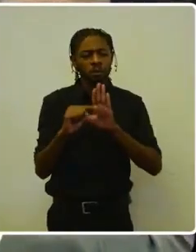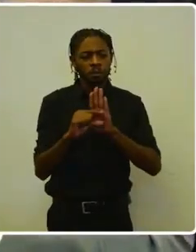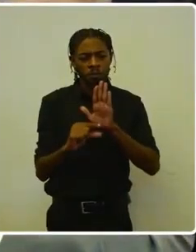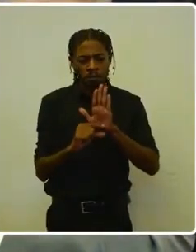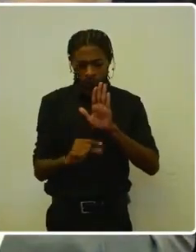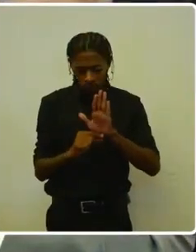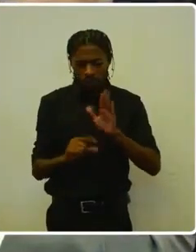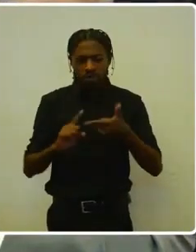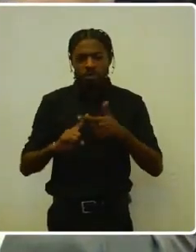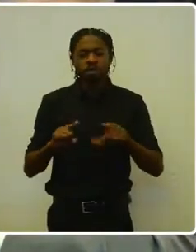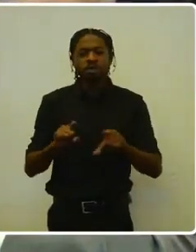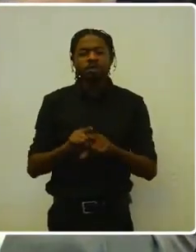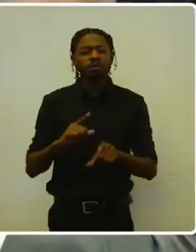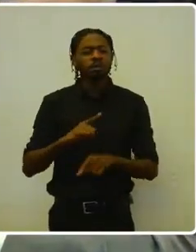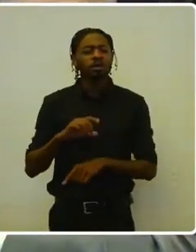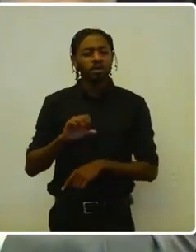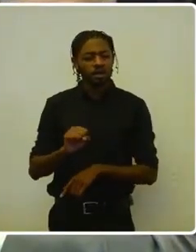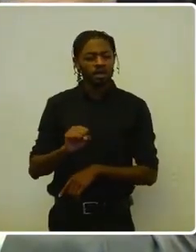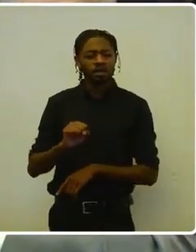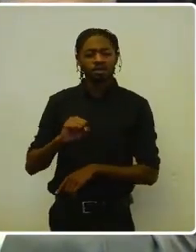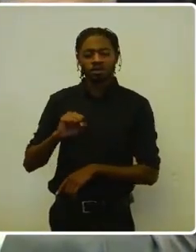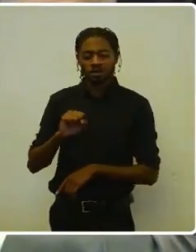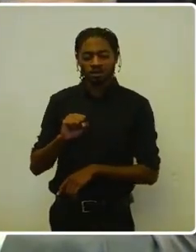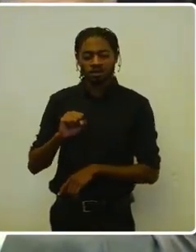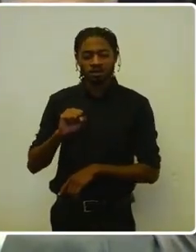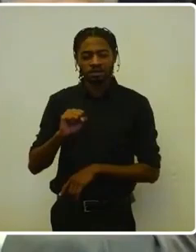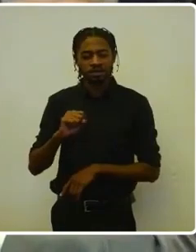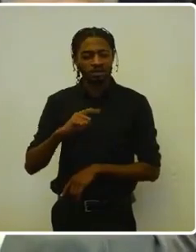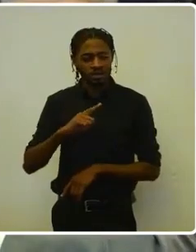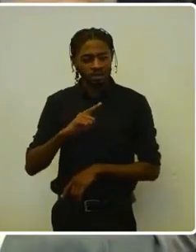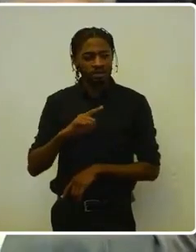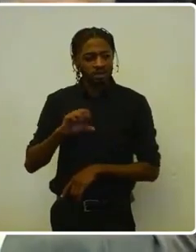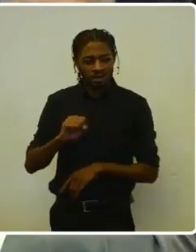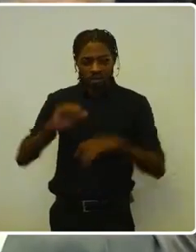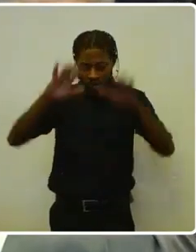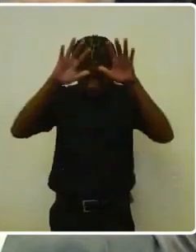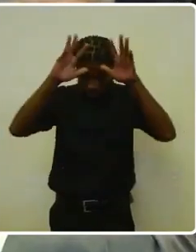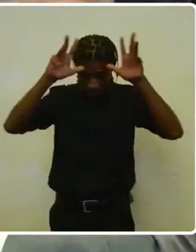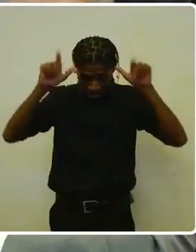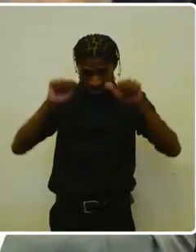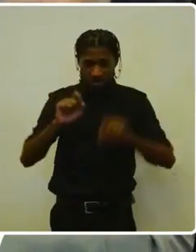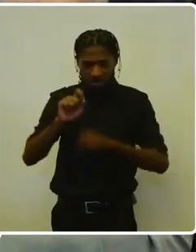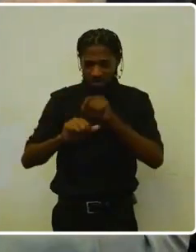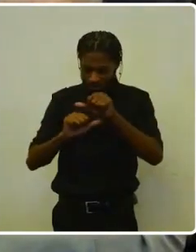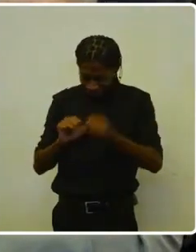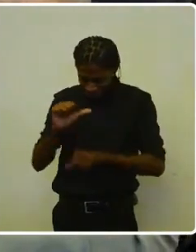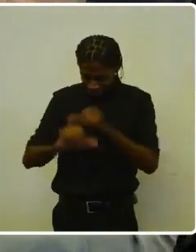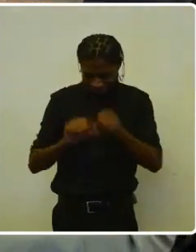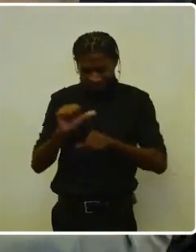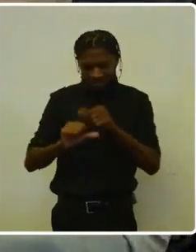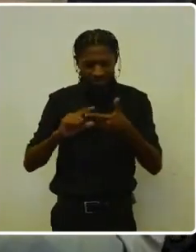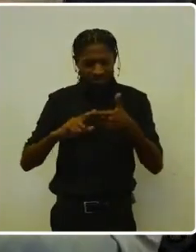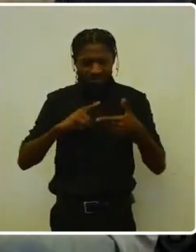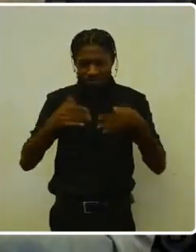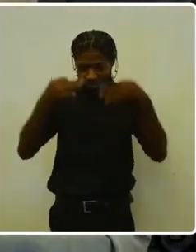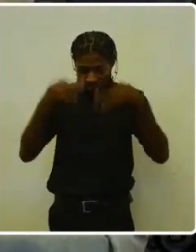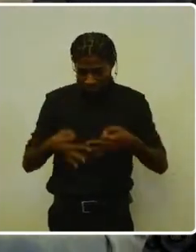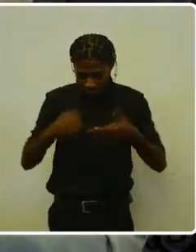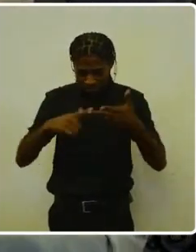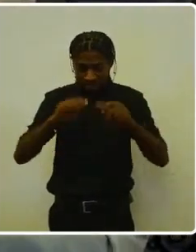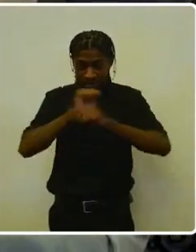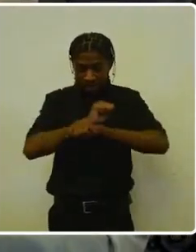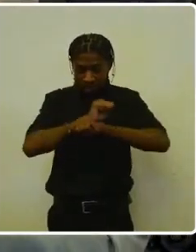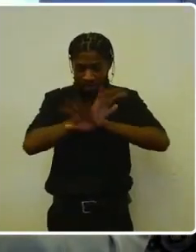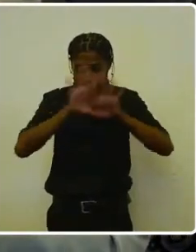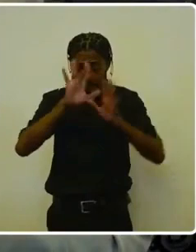Eleitoral, que tem conduzido com plena segurança, eficiência, integridade e transparência